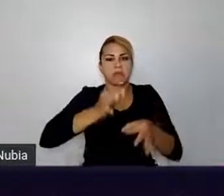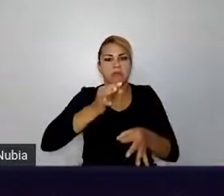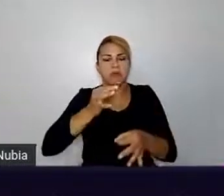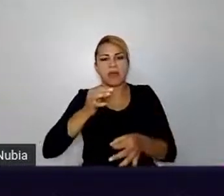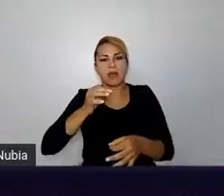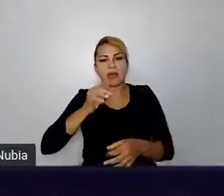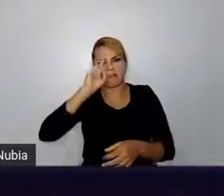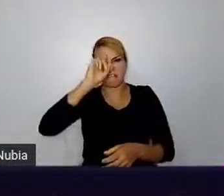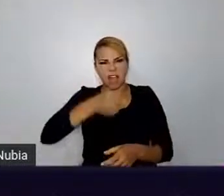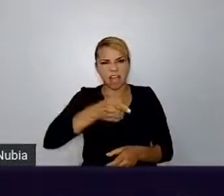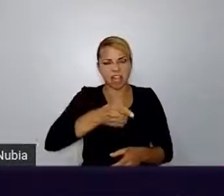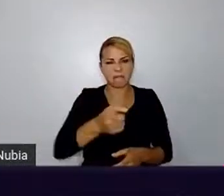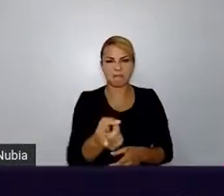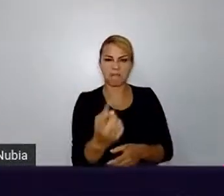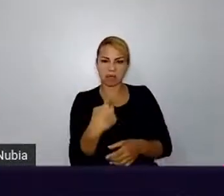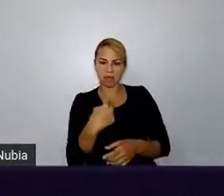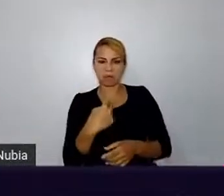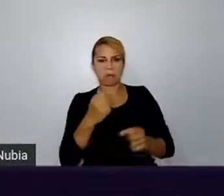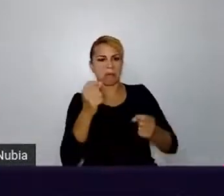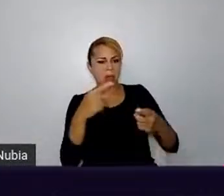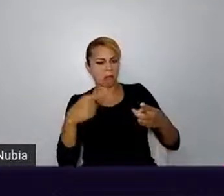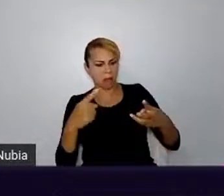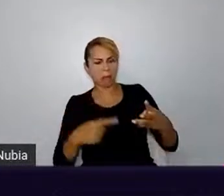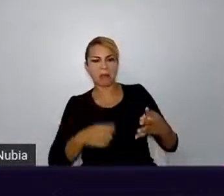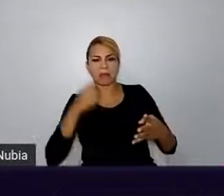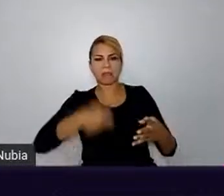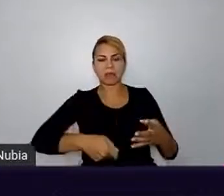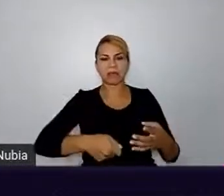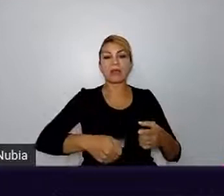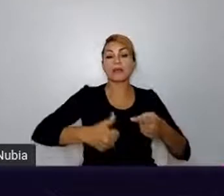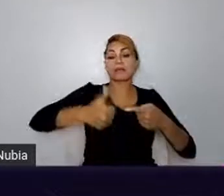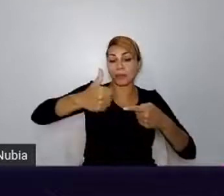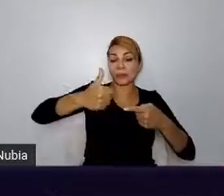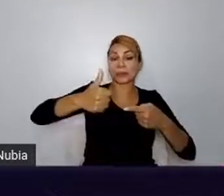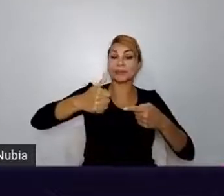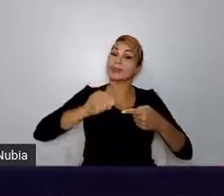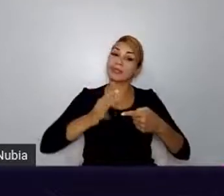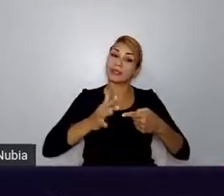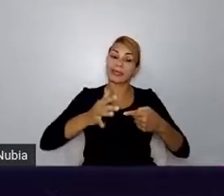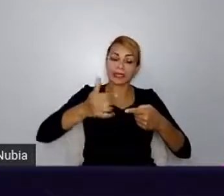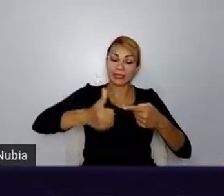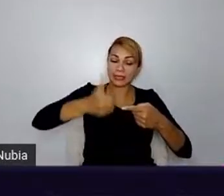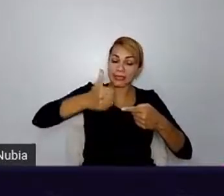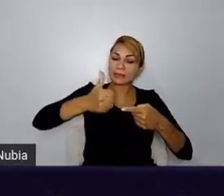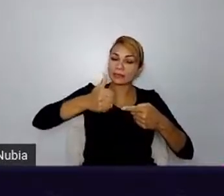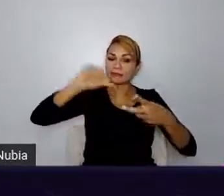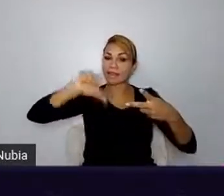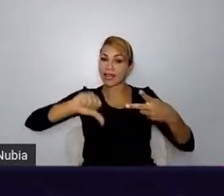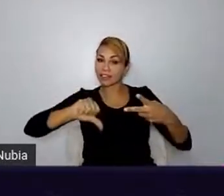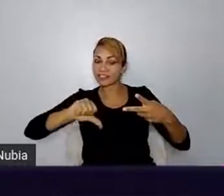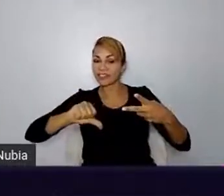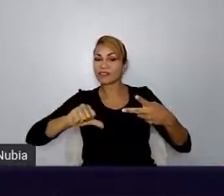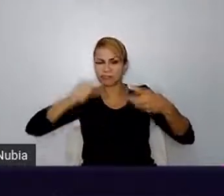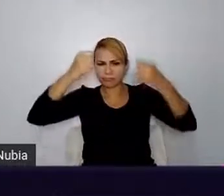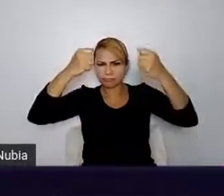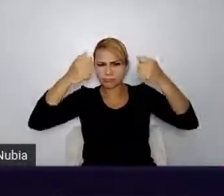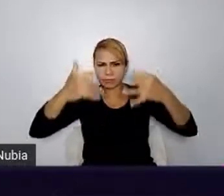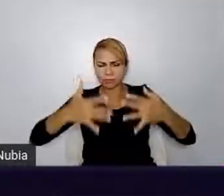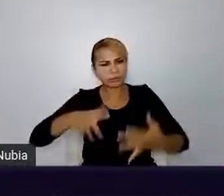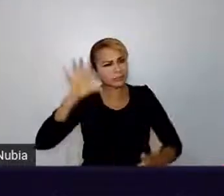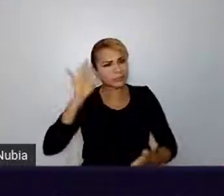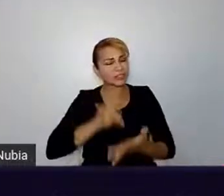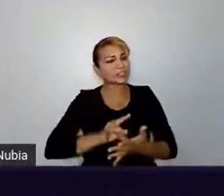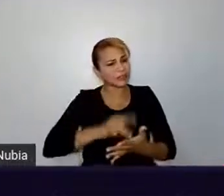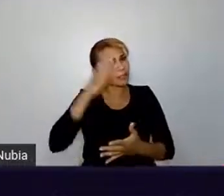passar quais foram os pontos positivos, os pontos negativos. E aí, quando você estabelecer essa cultura de feedback, você já pode trazer o